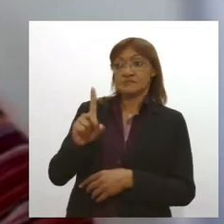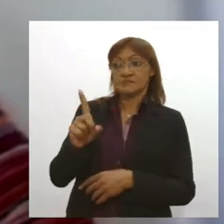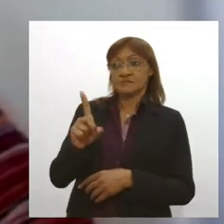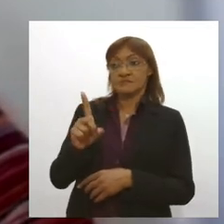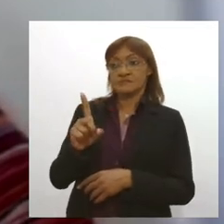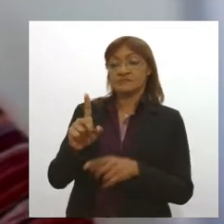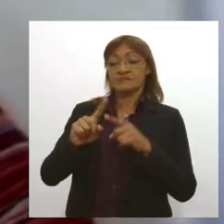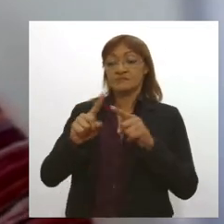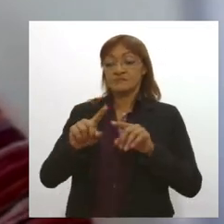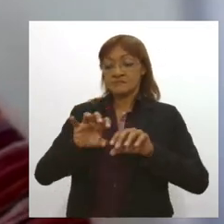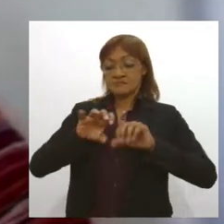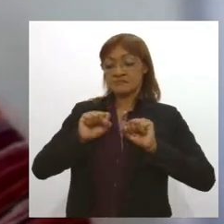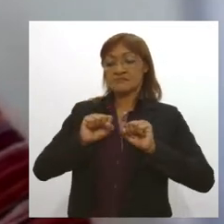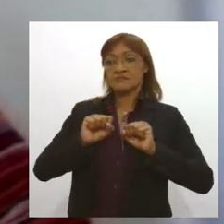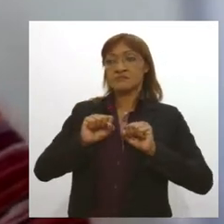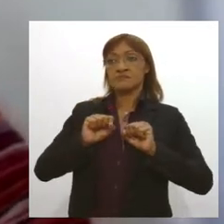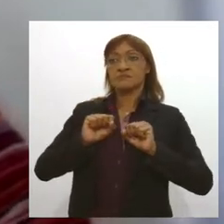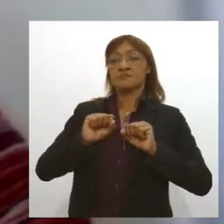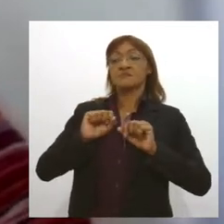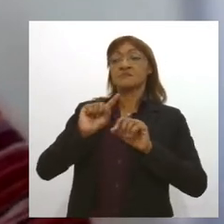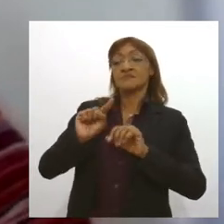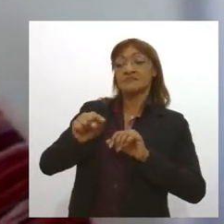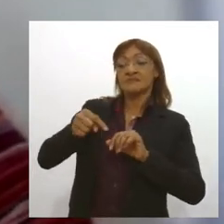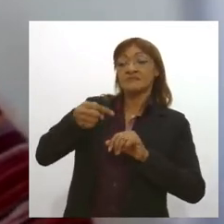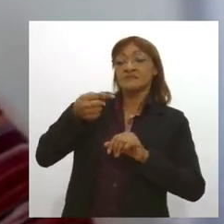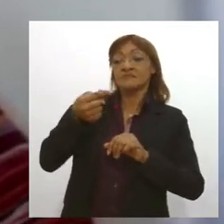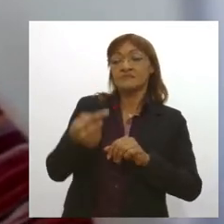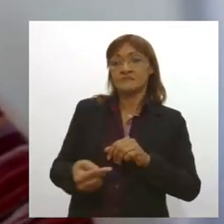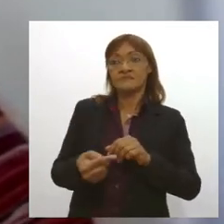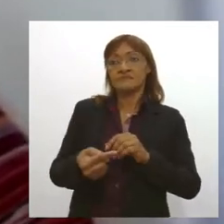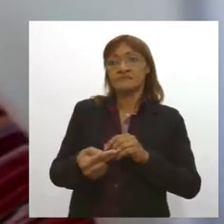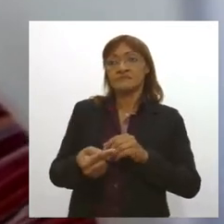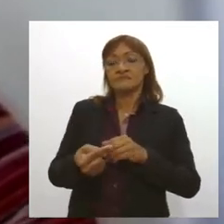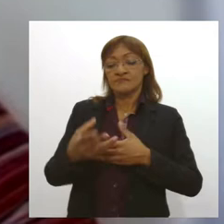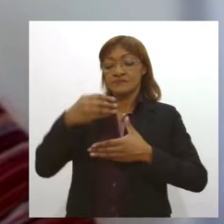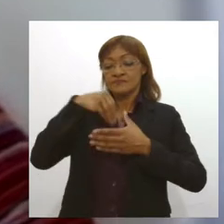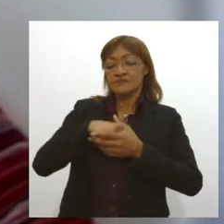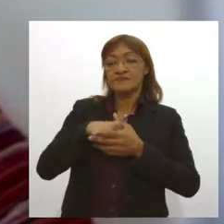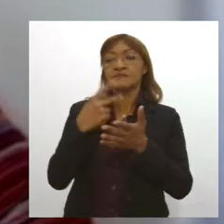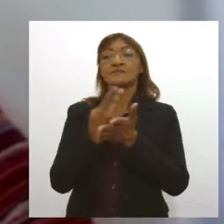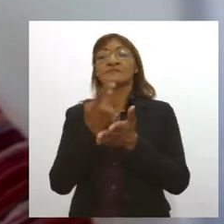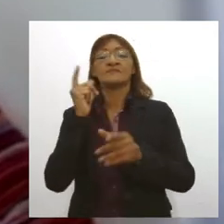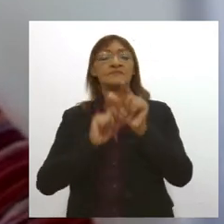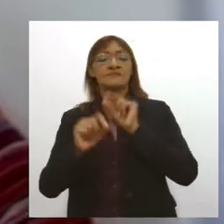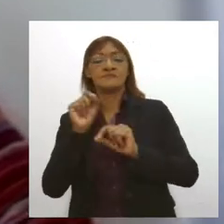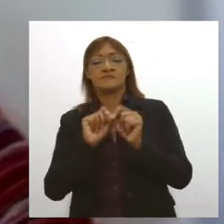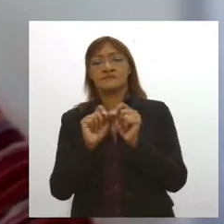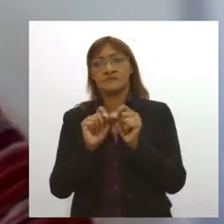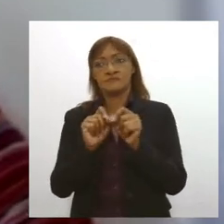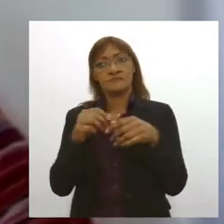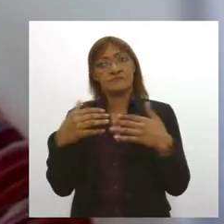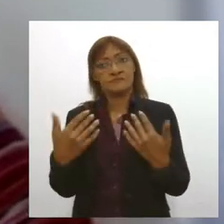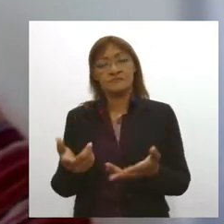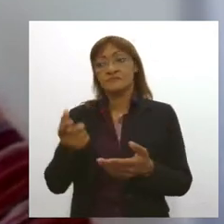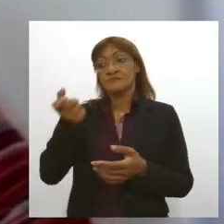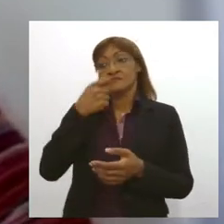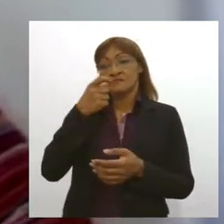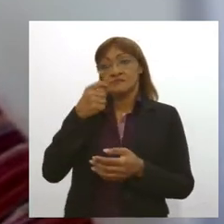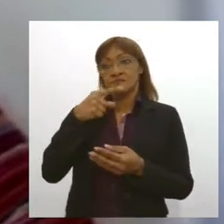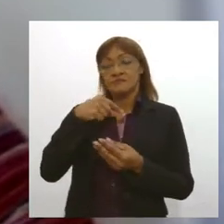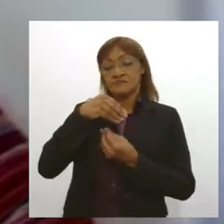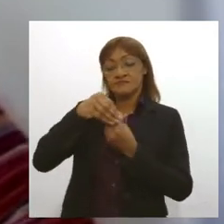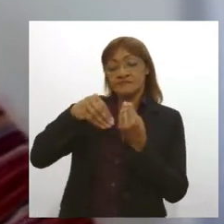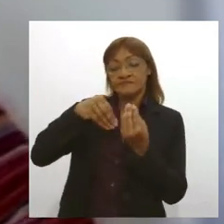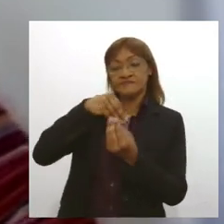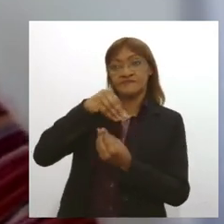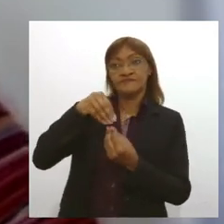mas sim o que acontece depois da entrada do vírus e depois de um período de infecção. Então, como esse medicamento é um medicamento que potencializa a